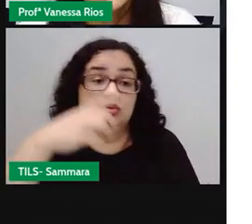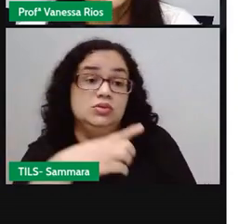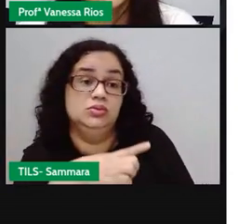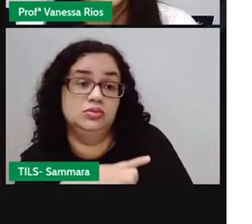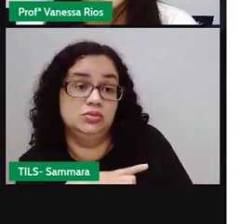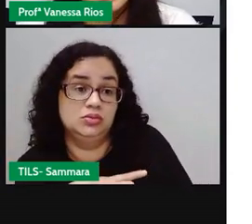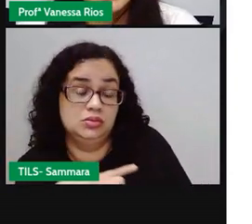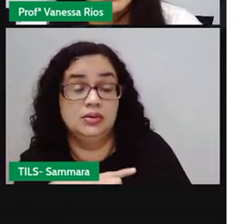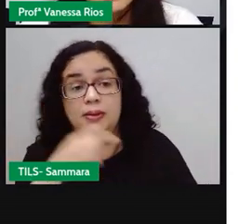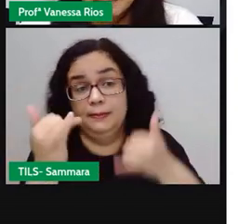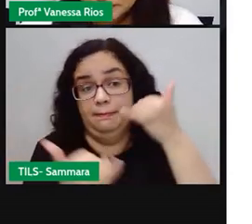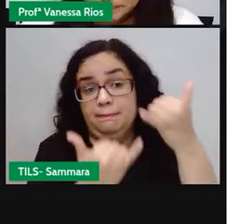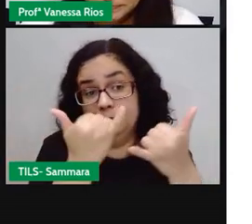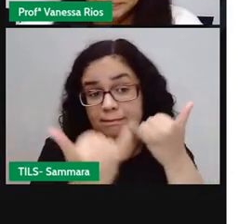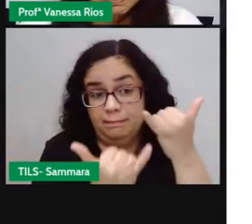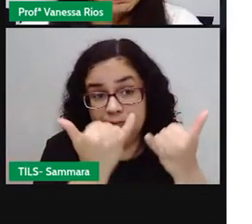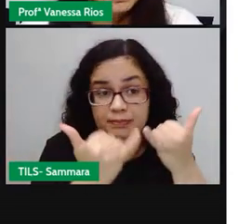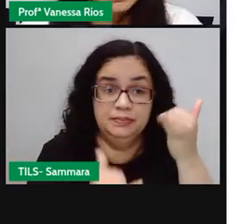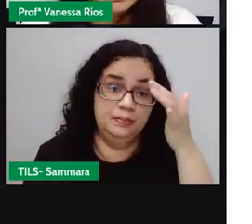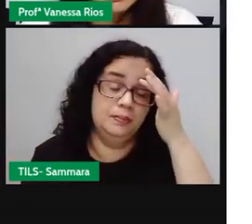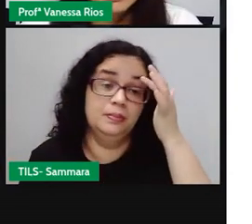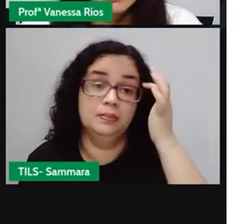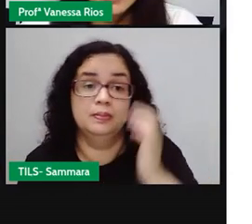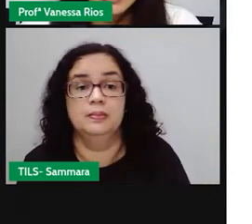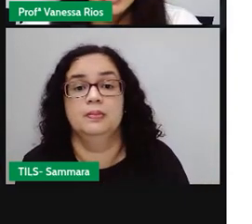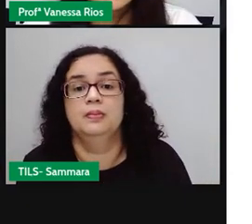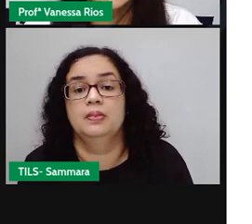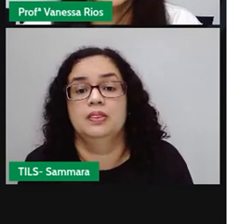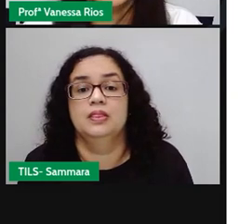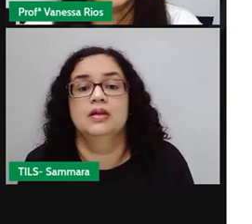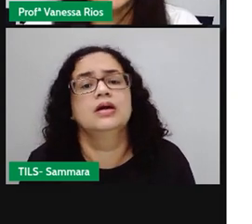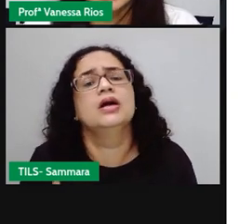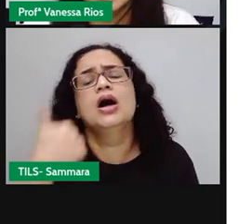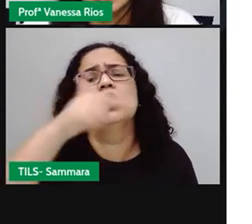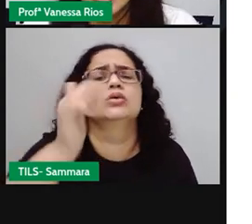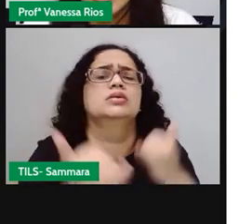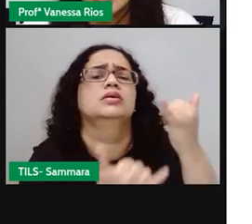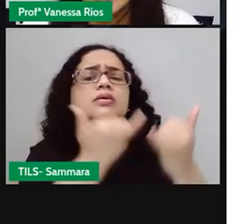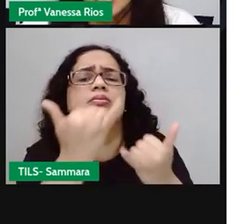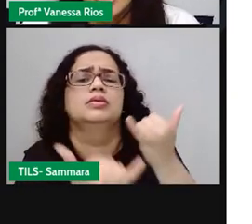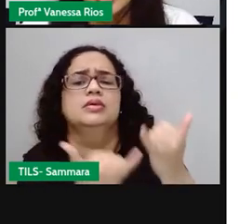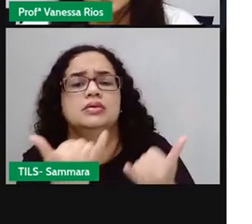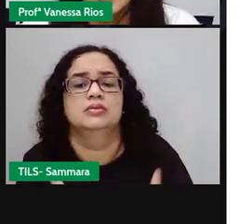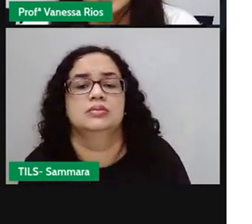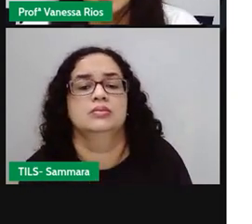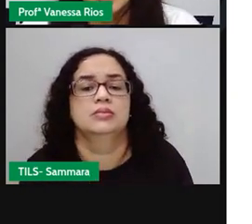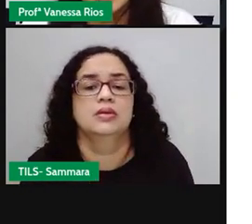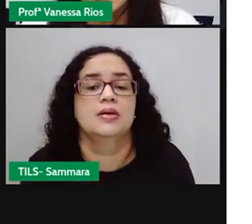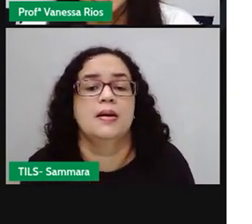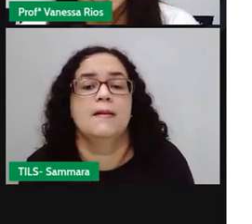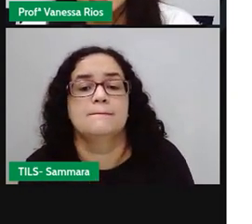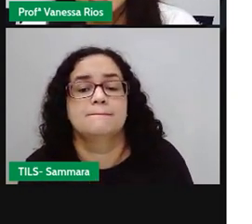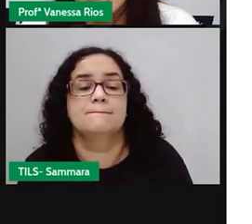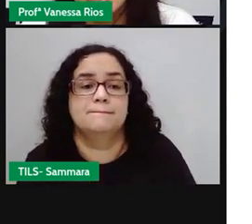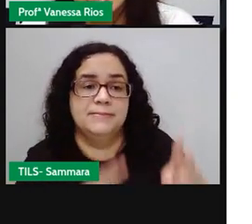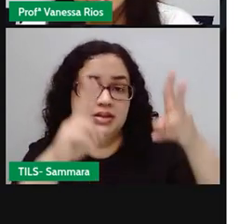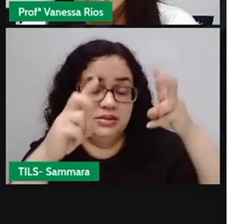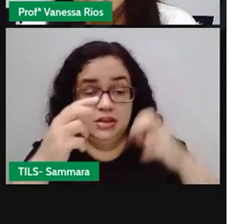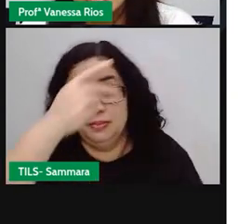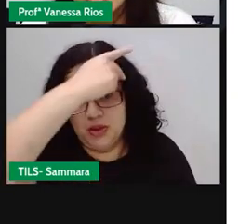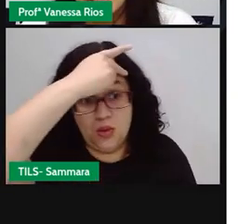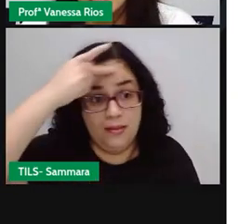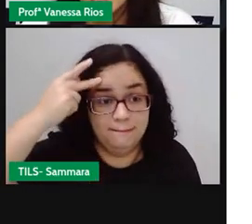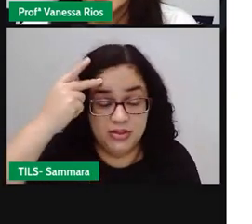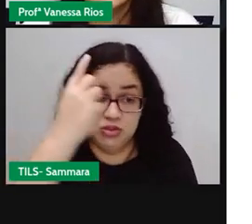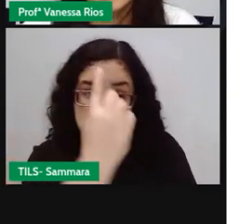ali na brincadeira. E essa outra brincadeira, a gente percebe aqui alguém na frente.